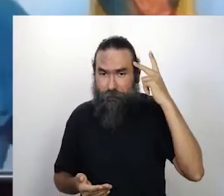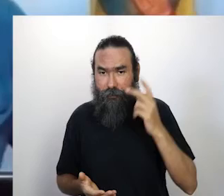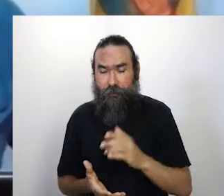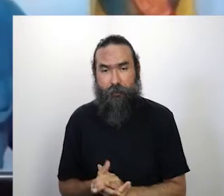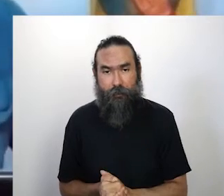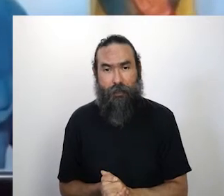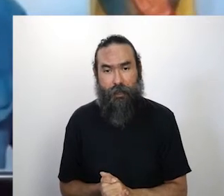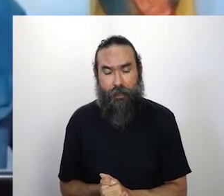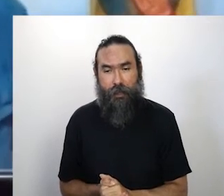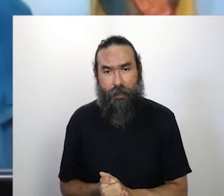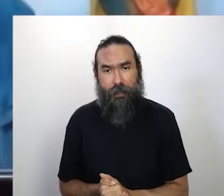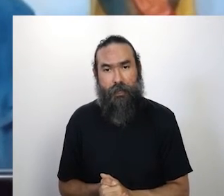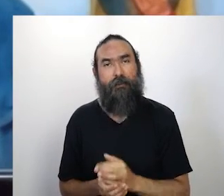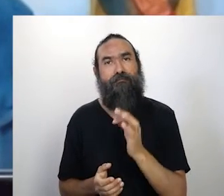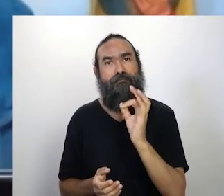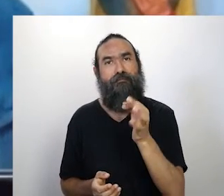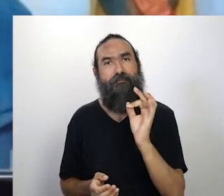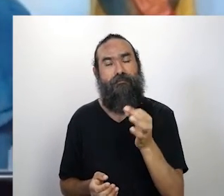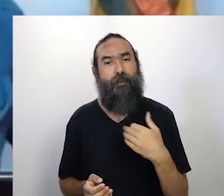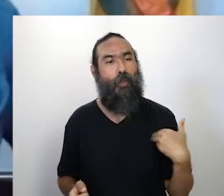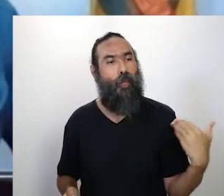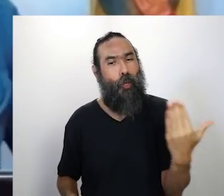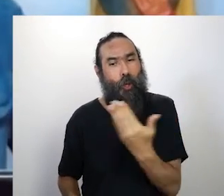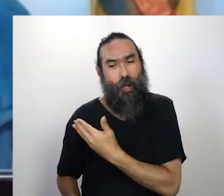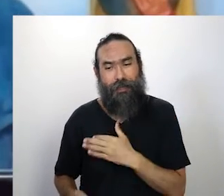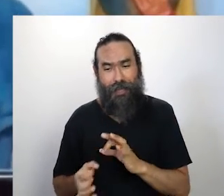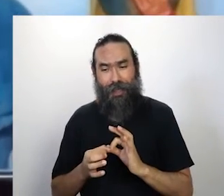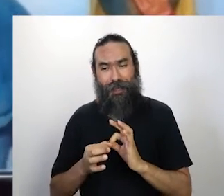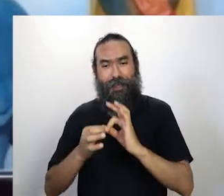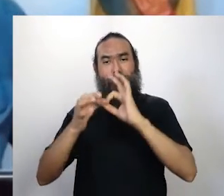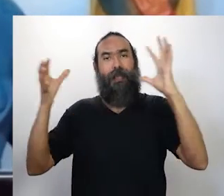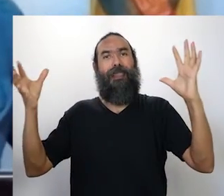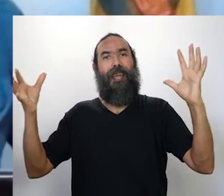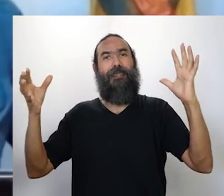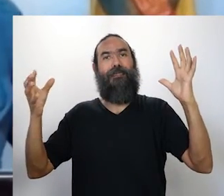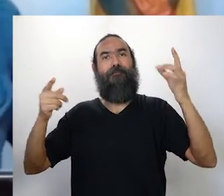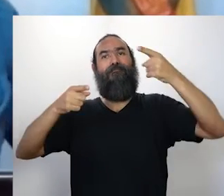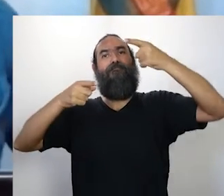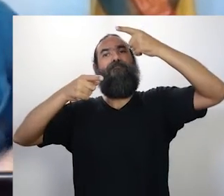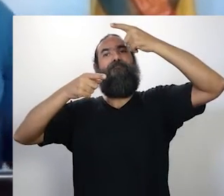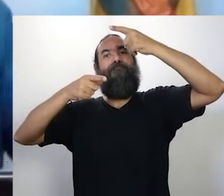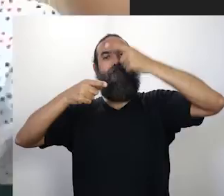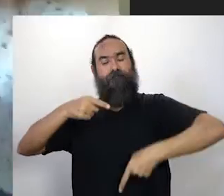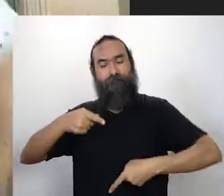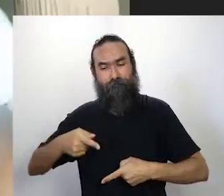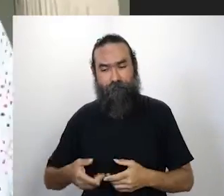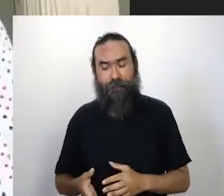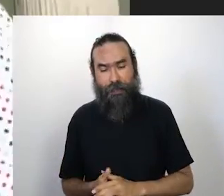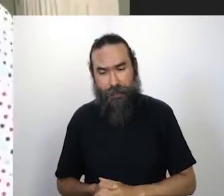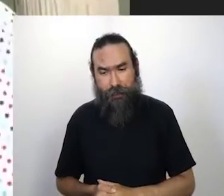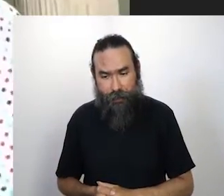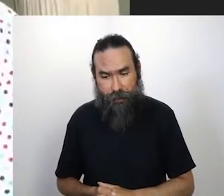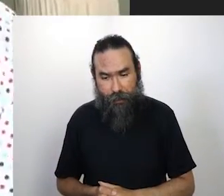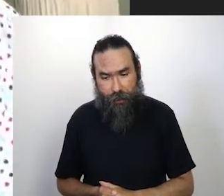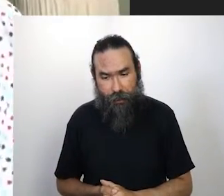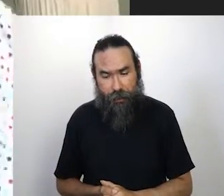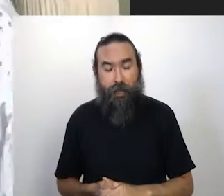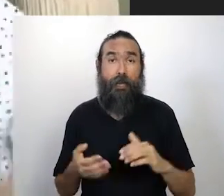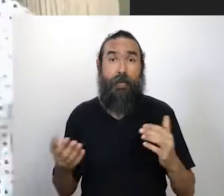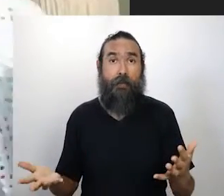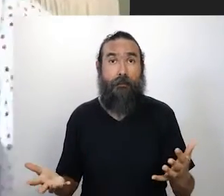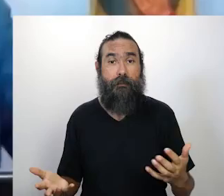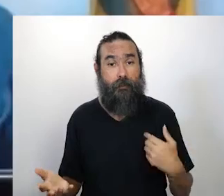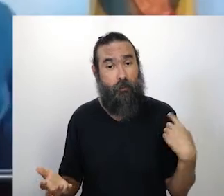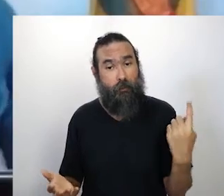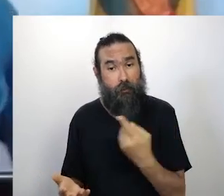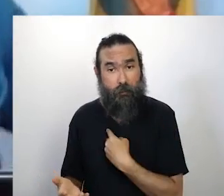Até a Liberdade da gente foi ceifada, não é, Marcelo? Só que é o seguinte, então, de alguma maneira, a